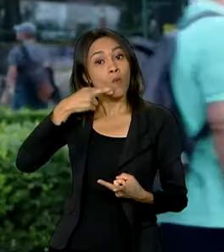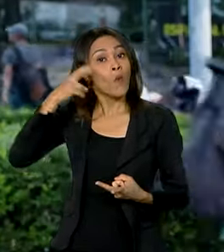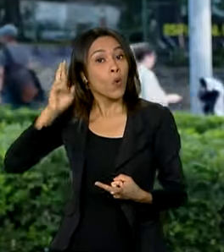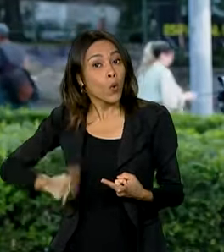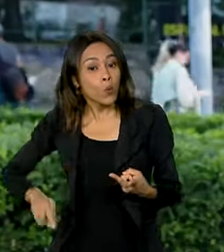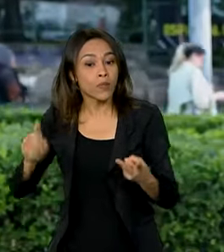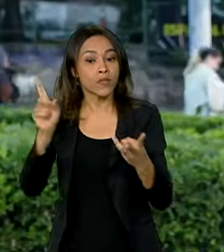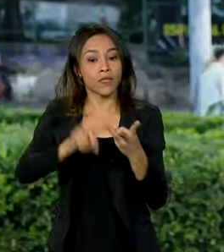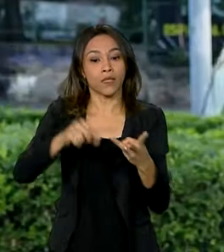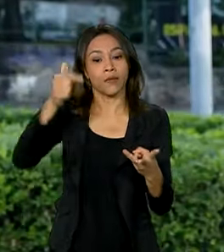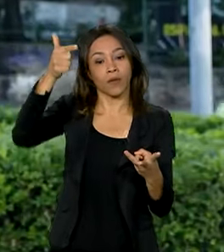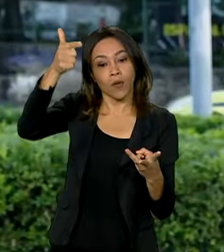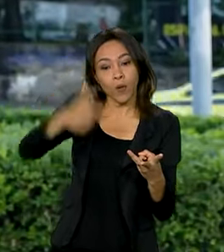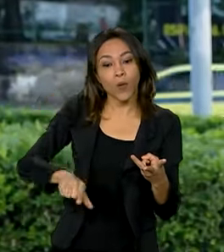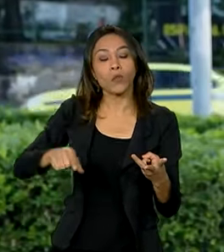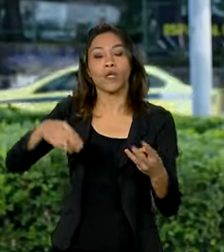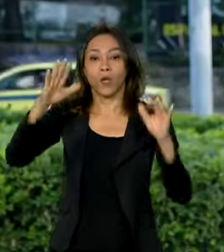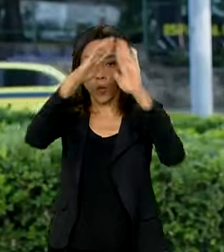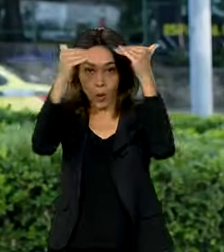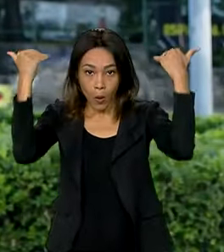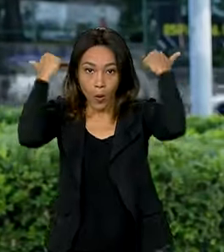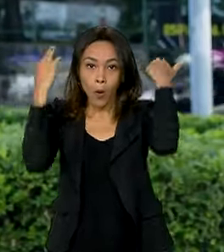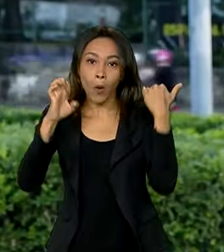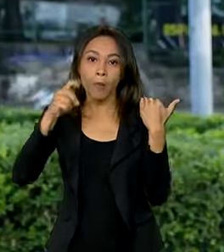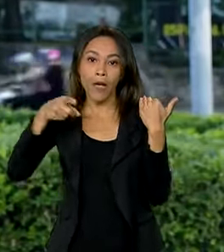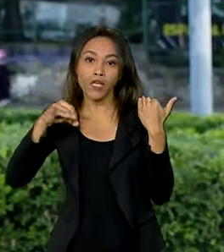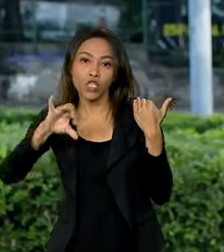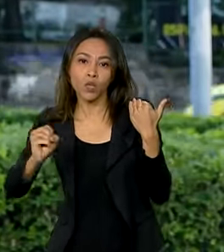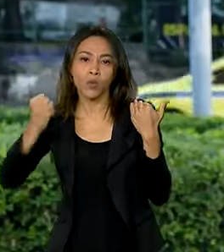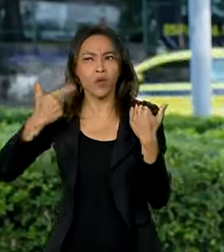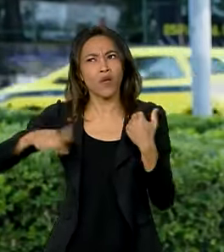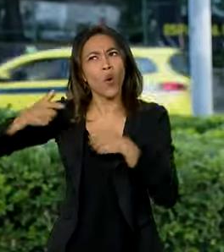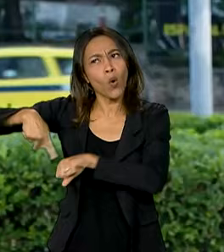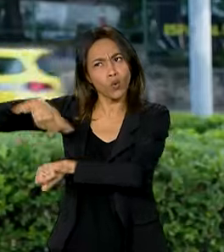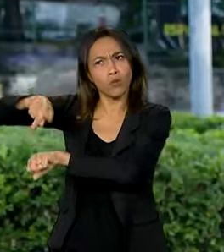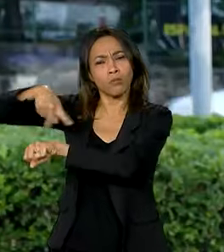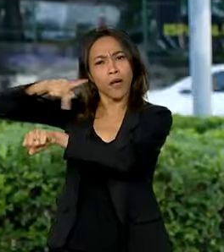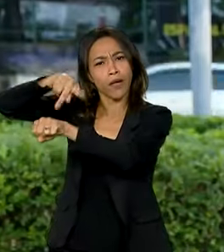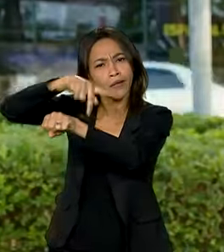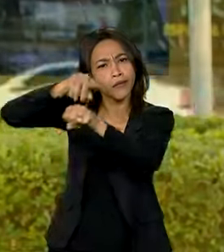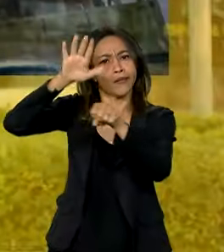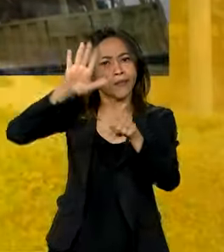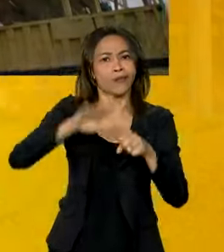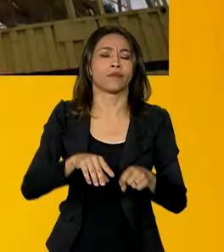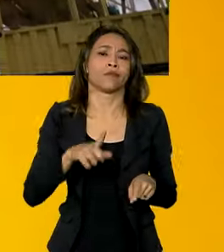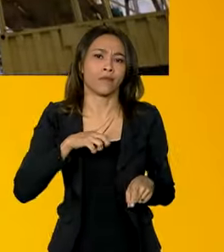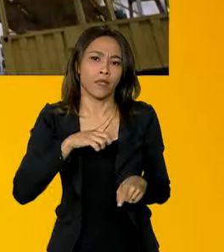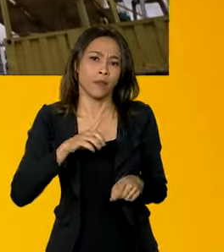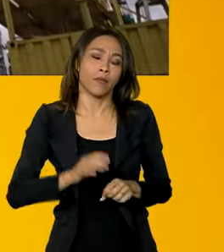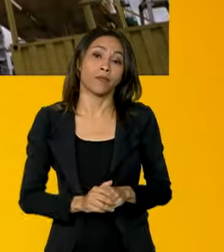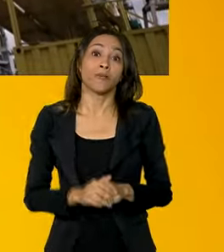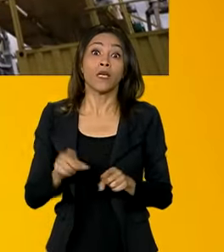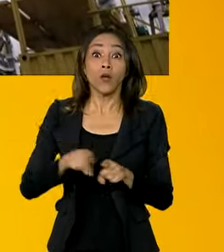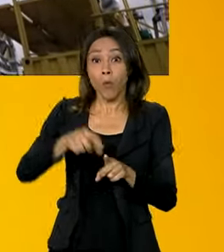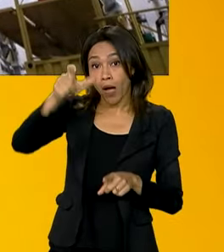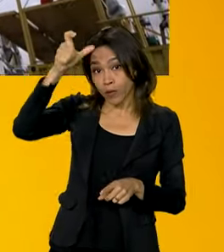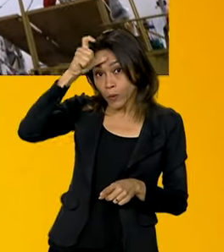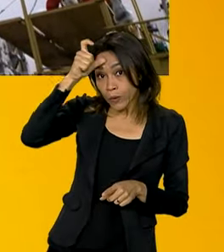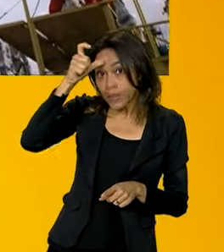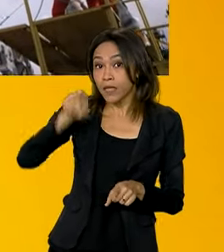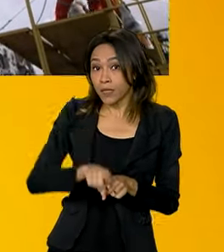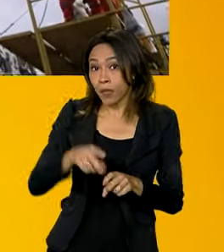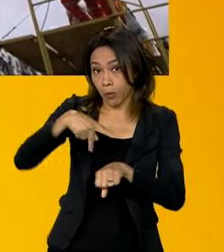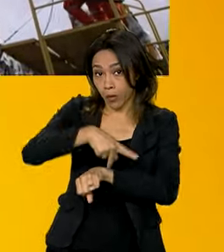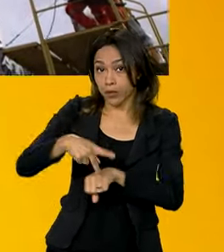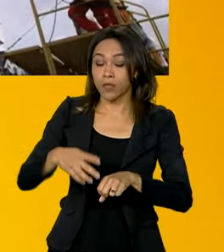para alimentação animal com o México e, entre outros países, como a Turquia, por exemplo. Durante o terceiro mandato do